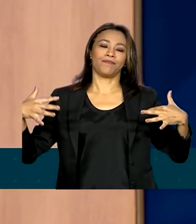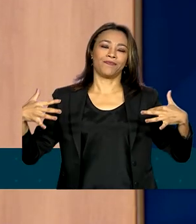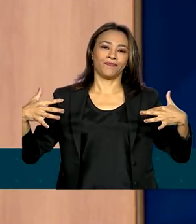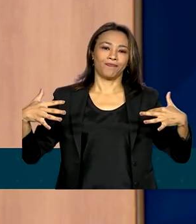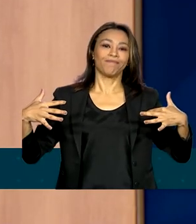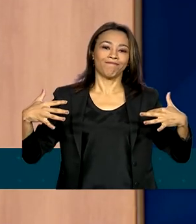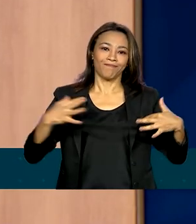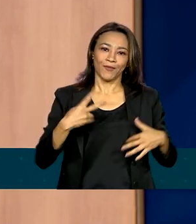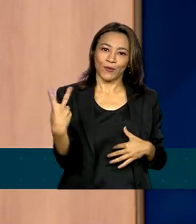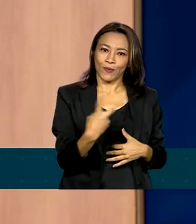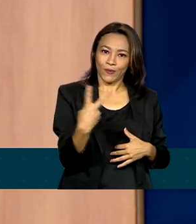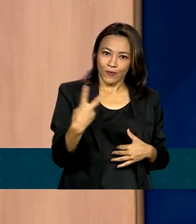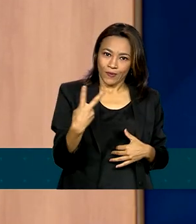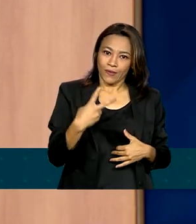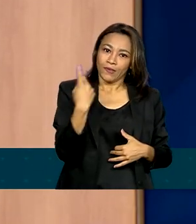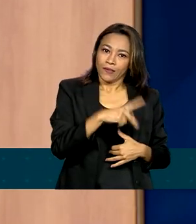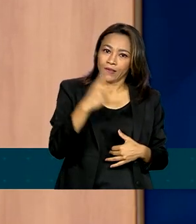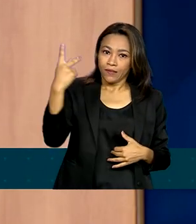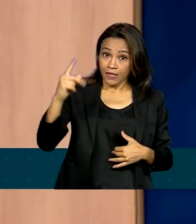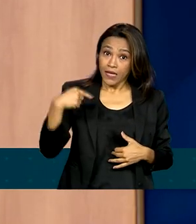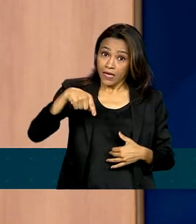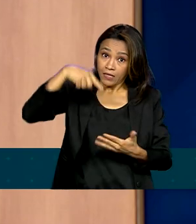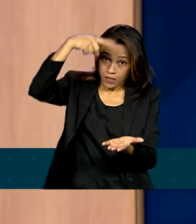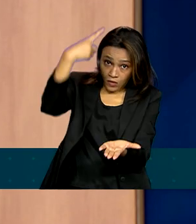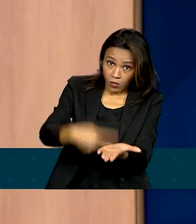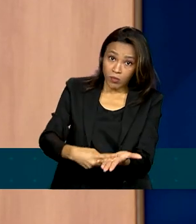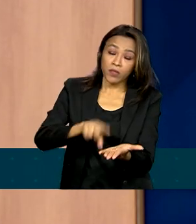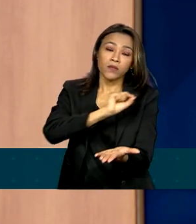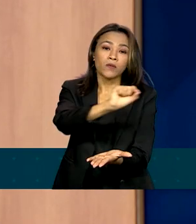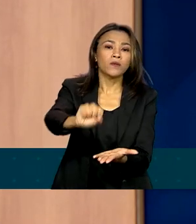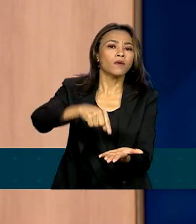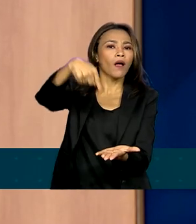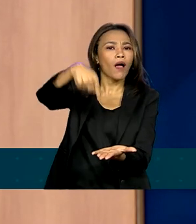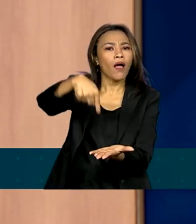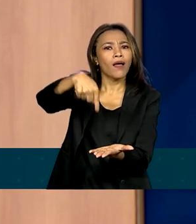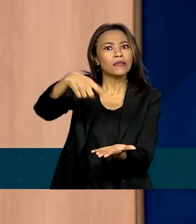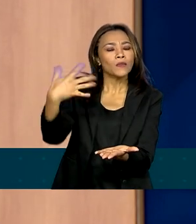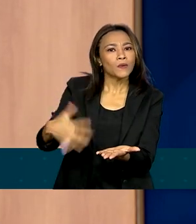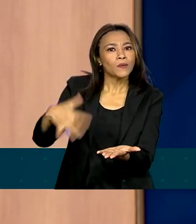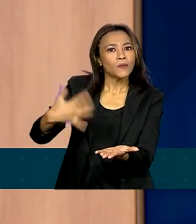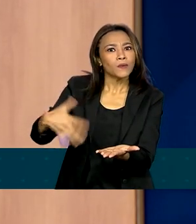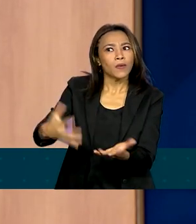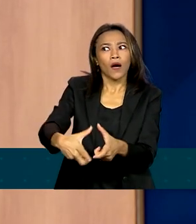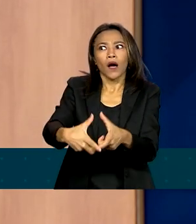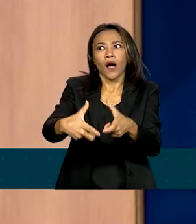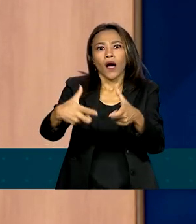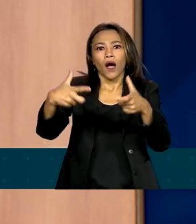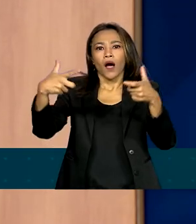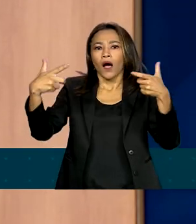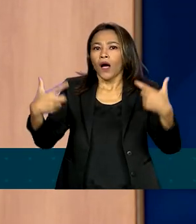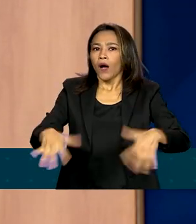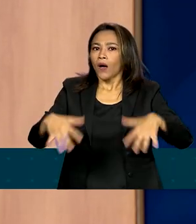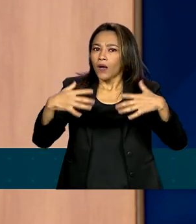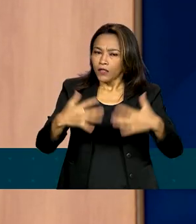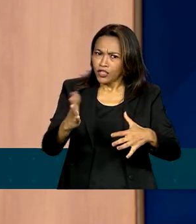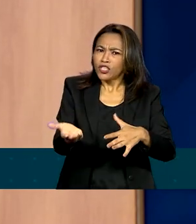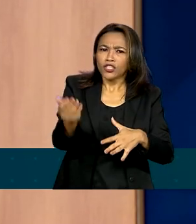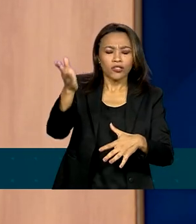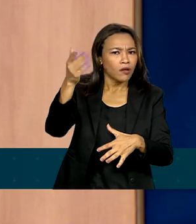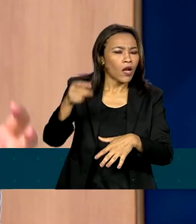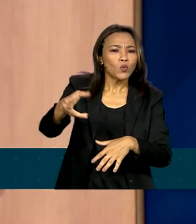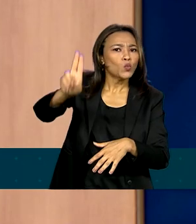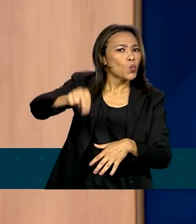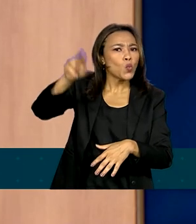nacionais. Este acordo do Mercosul com União Europeia é considerado o acordo mais amplo que a União Europeia já realizou